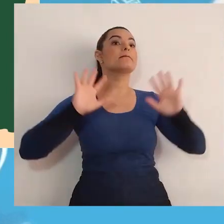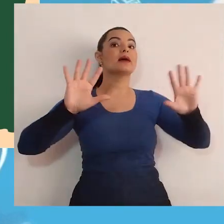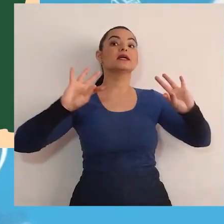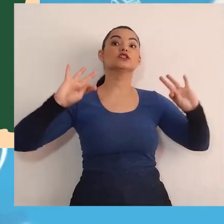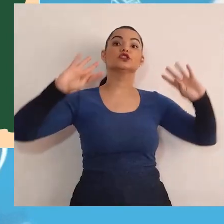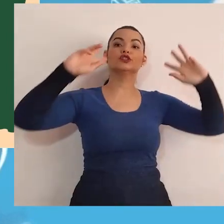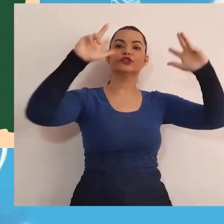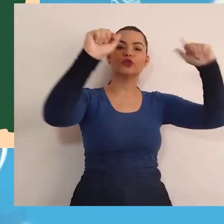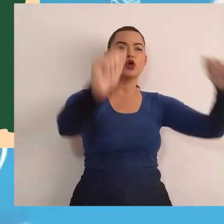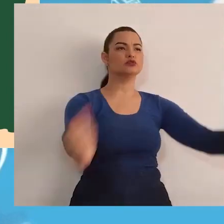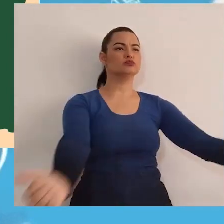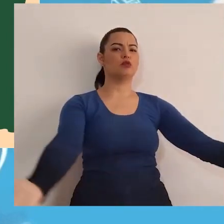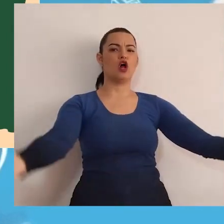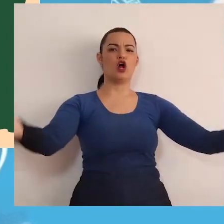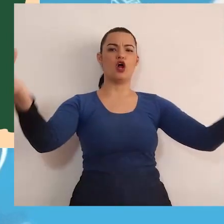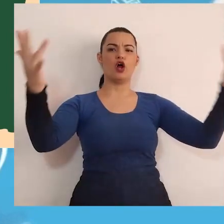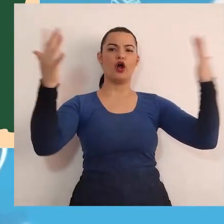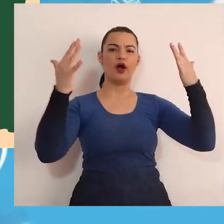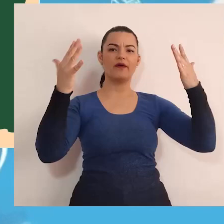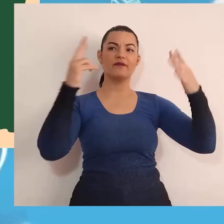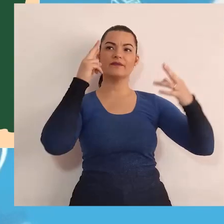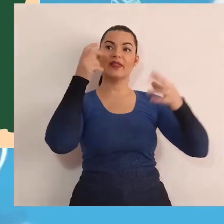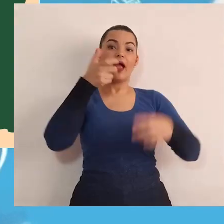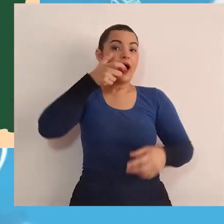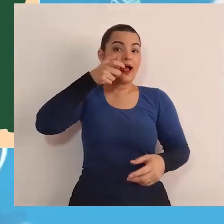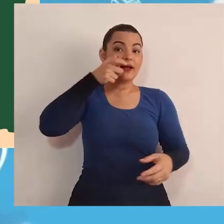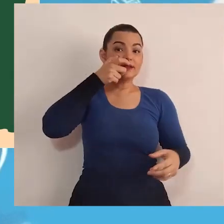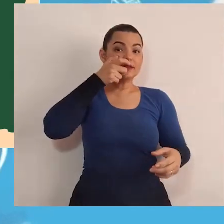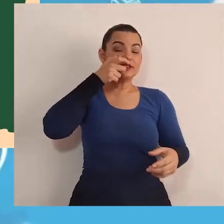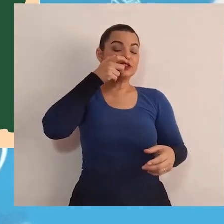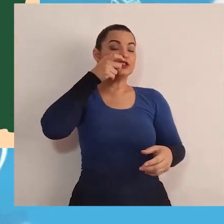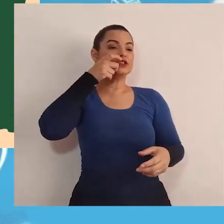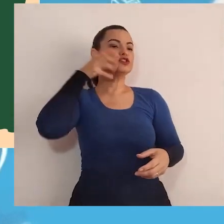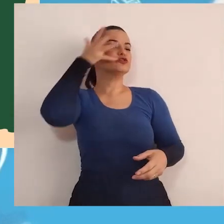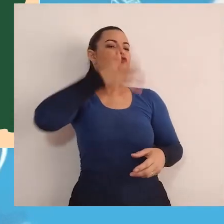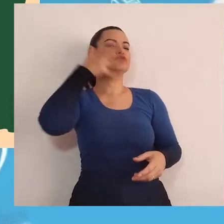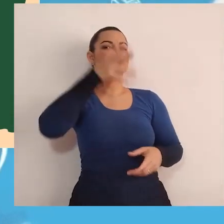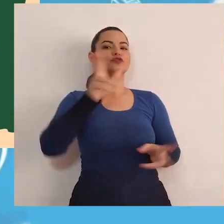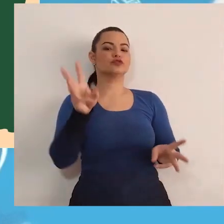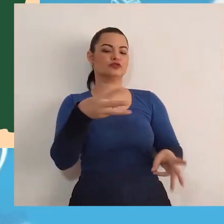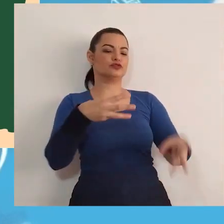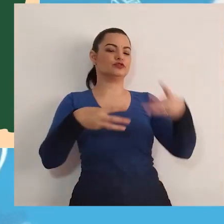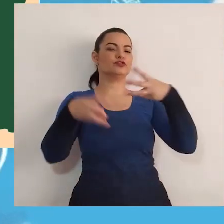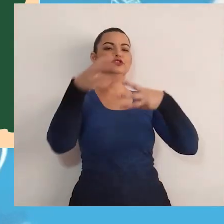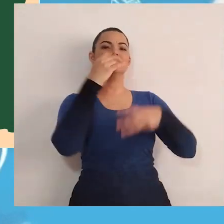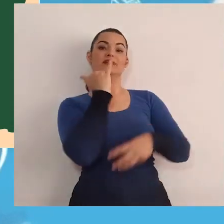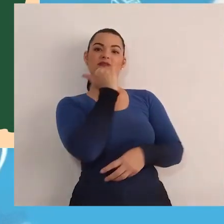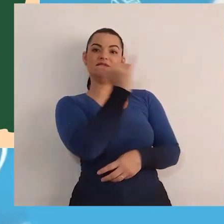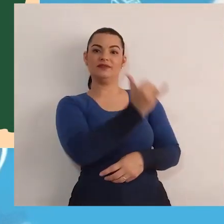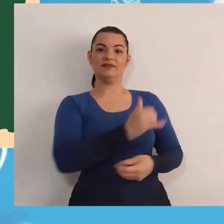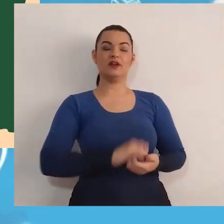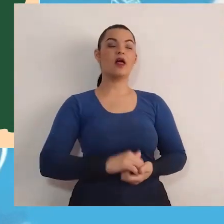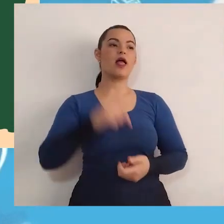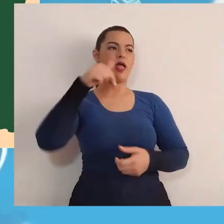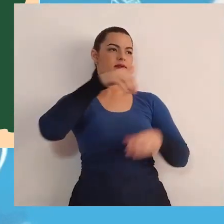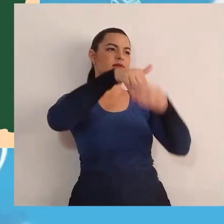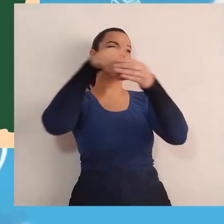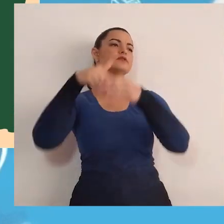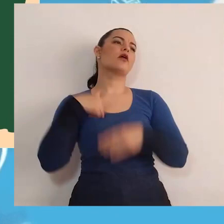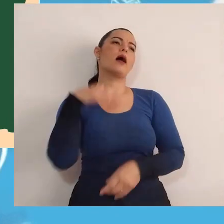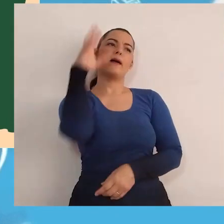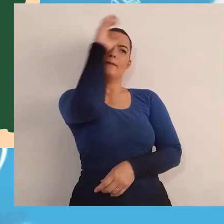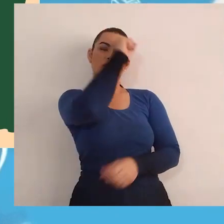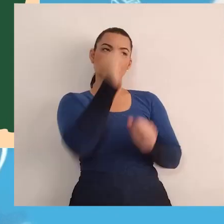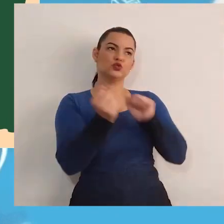discurso da preguiça. Nessa eleição, eu aprendi muito com vocês. Eu aprendi que o leão